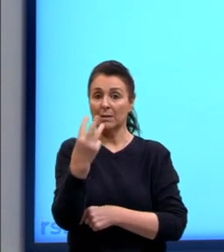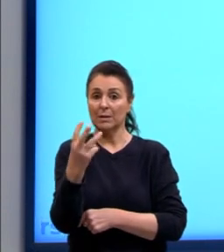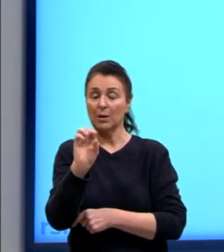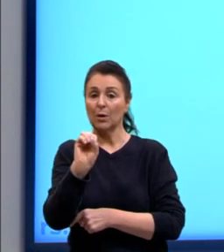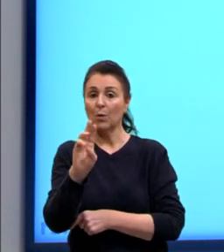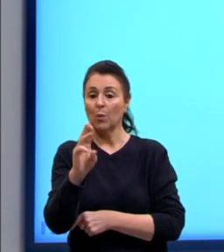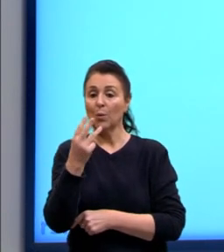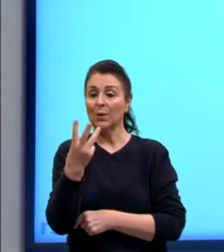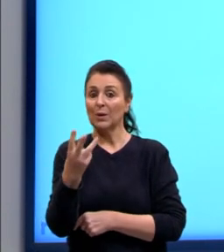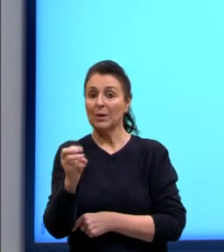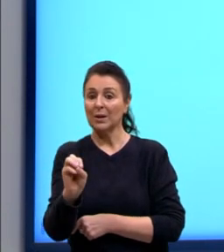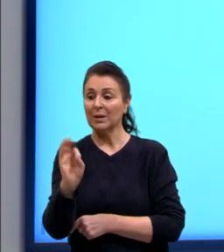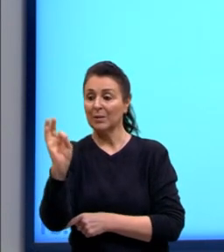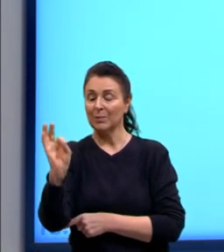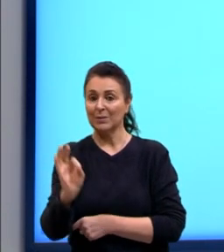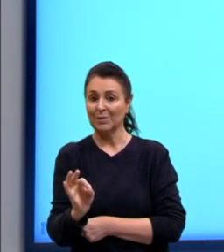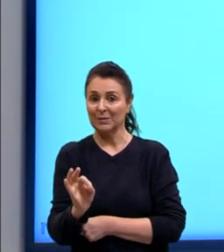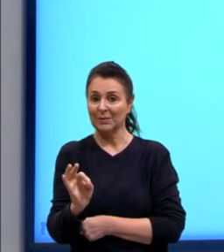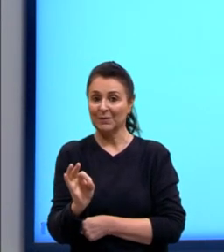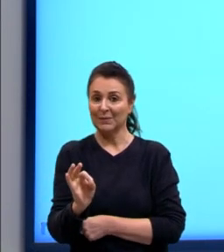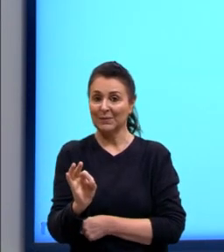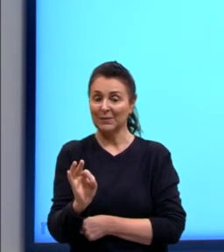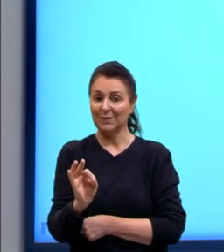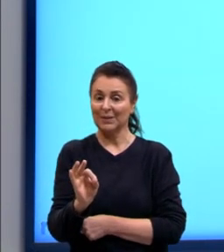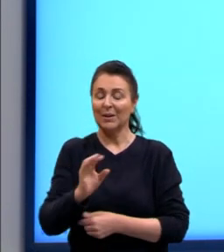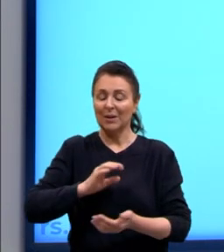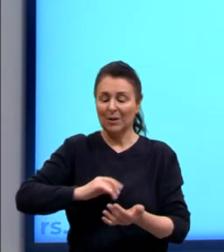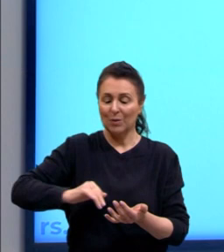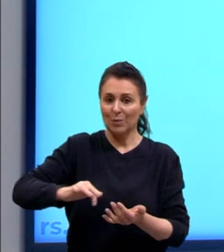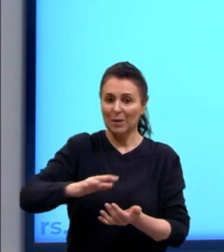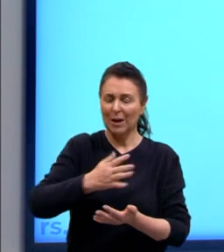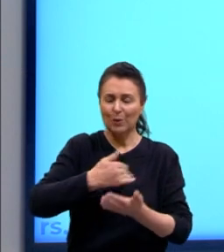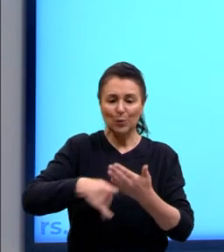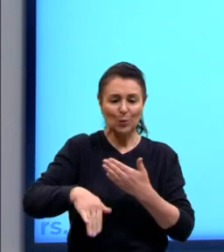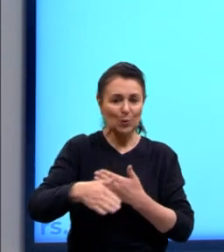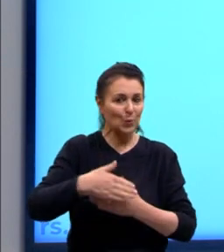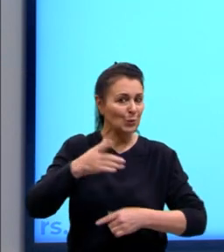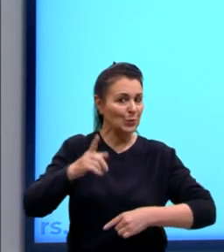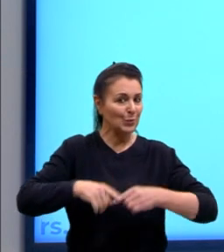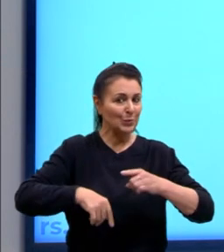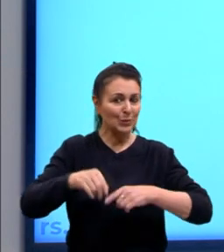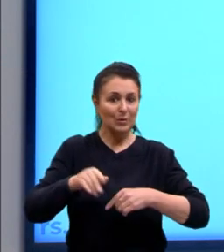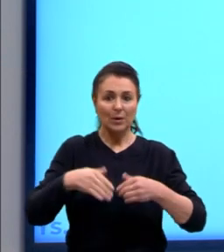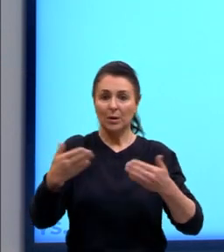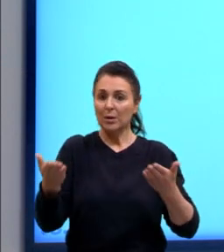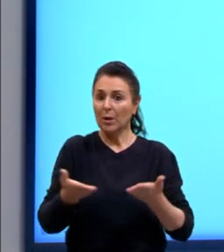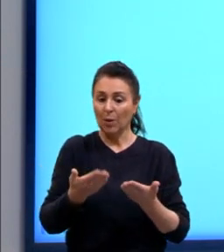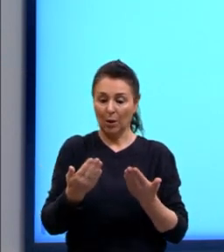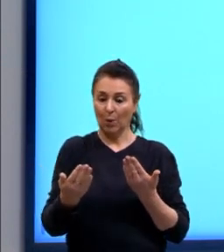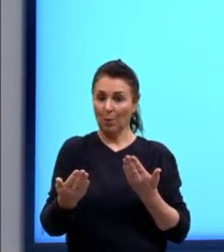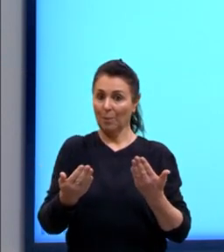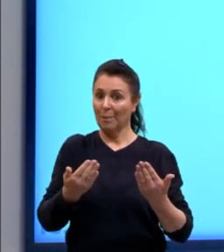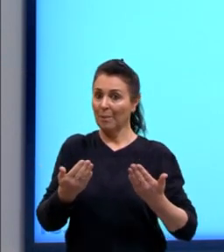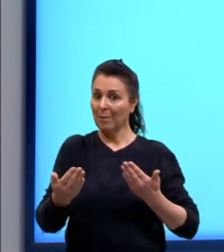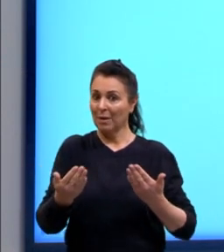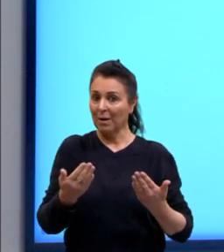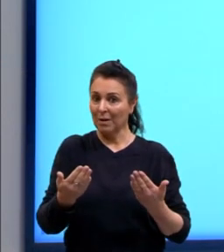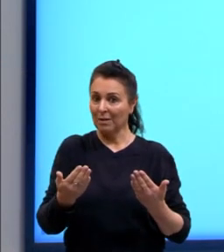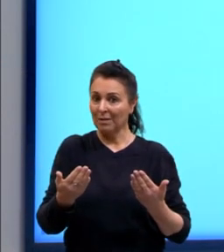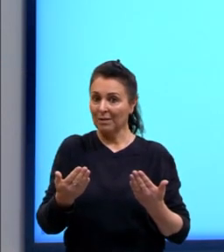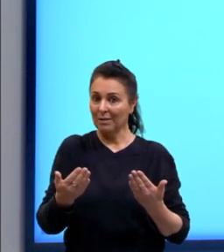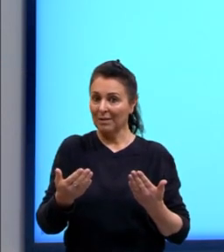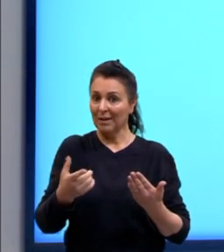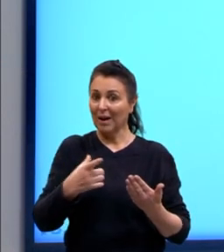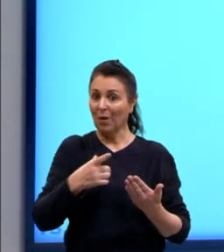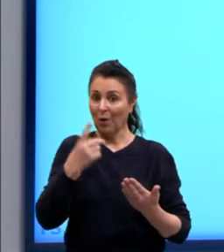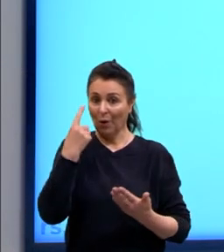30%. Ok, calculamos todos os produtos. Agora, nós vamos comparar. Nós temos todas essas